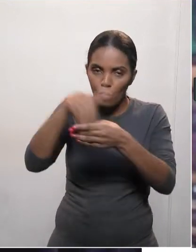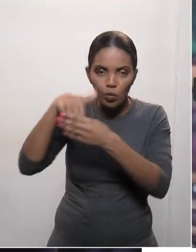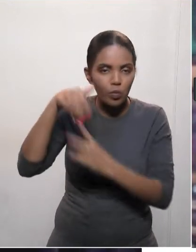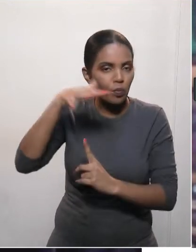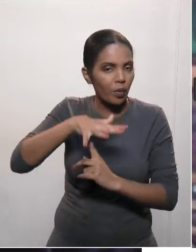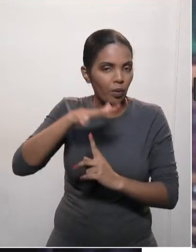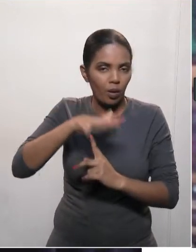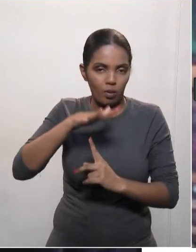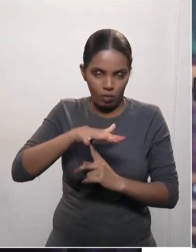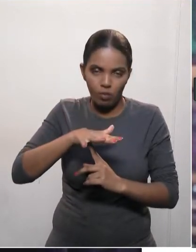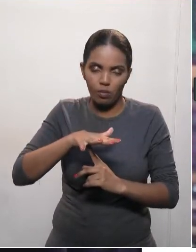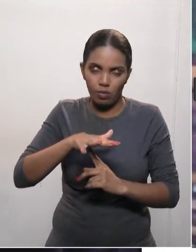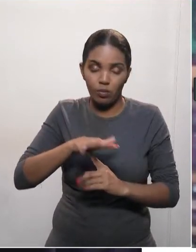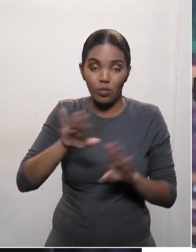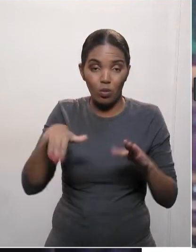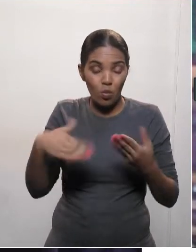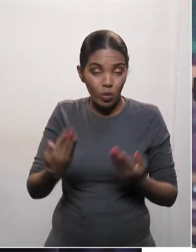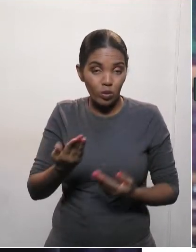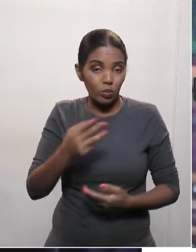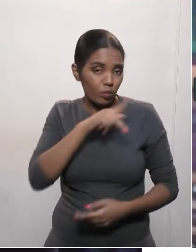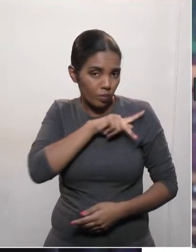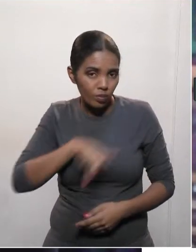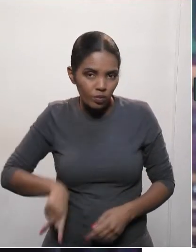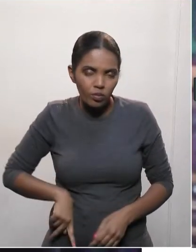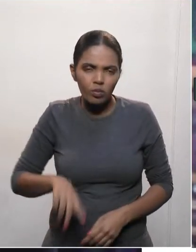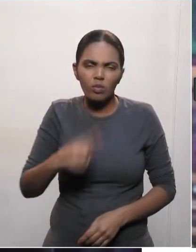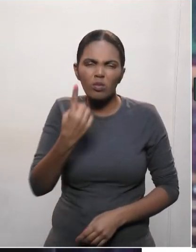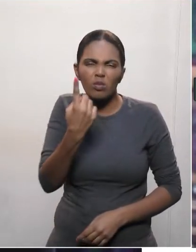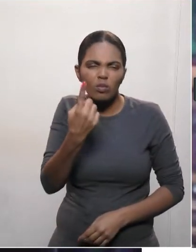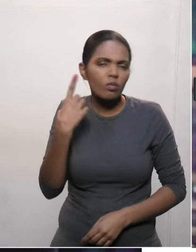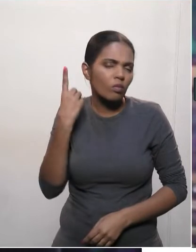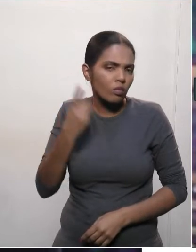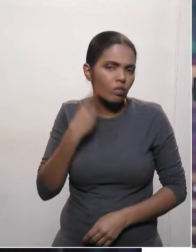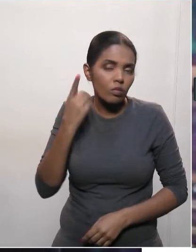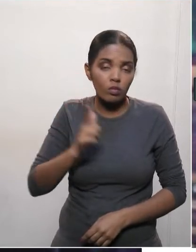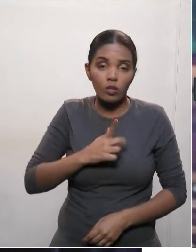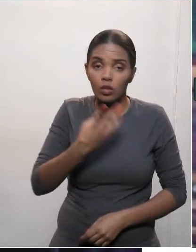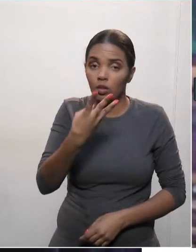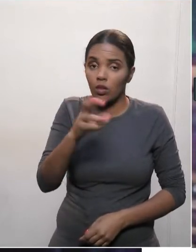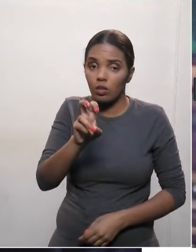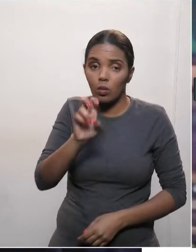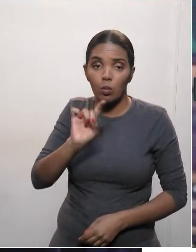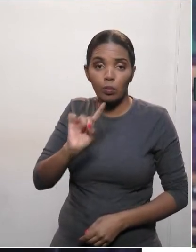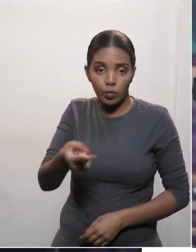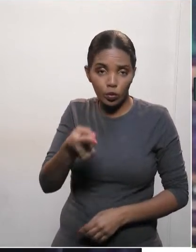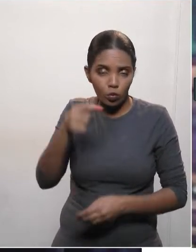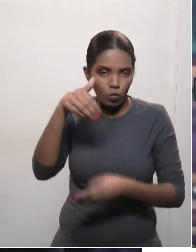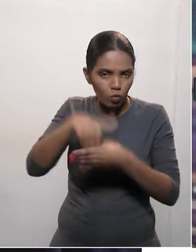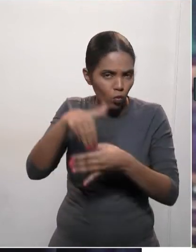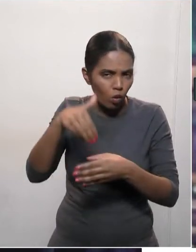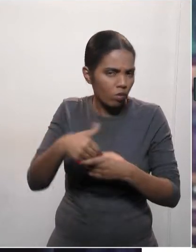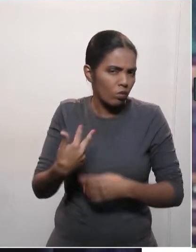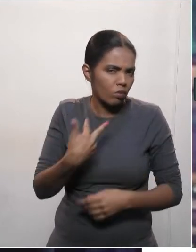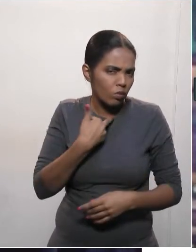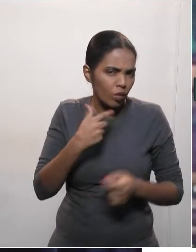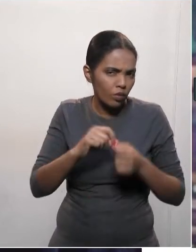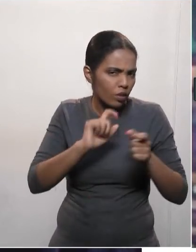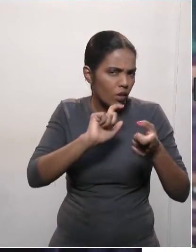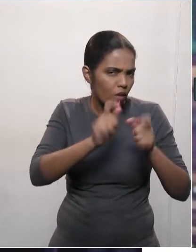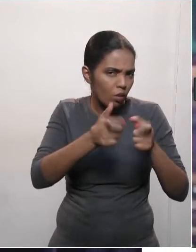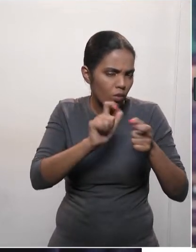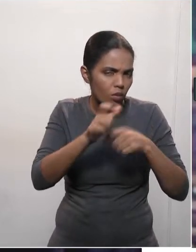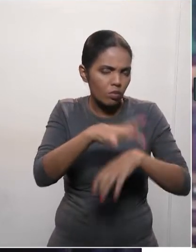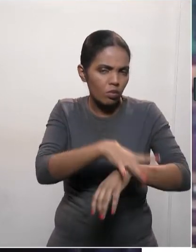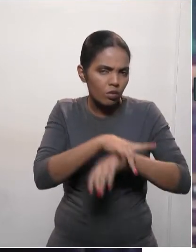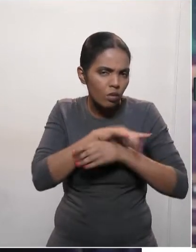A partir do momento que, senhor presidente, que um deputado que é eleito com mais de 35 mil votos não participa da reunião do secretário de